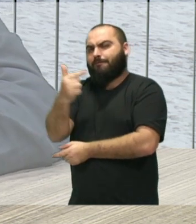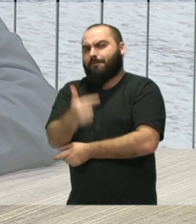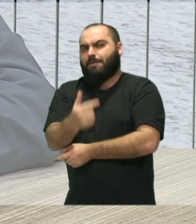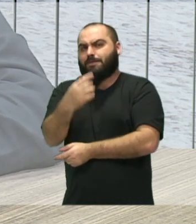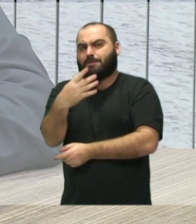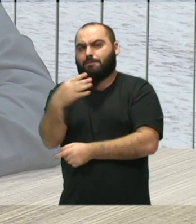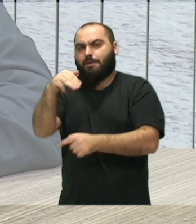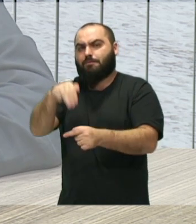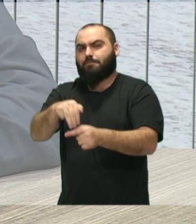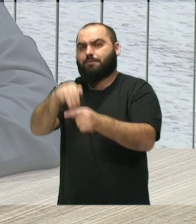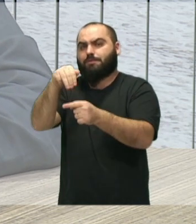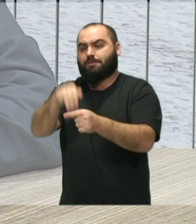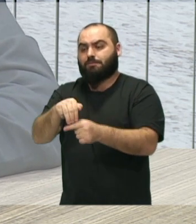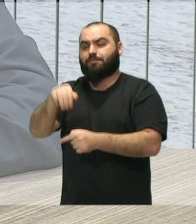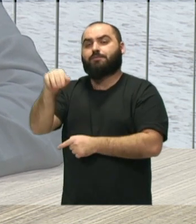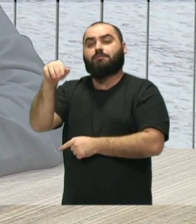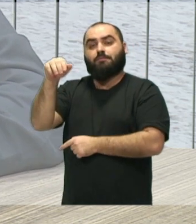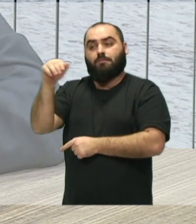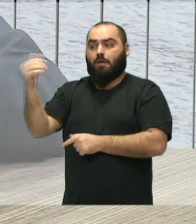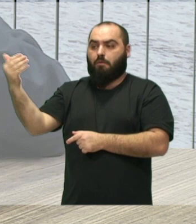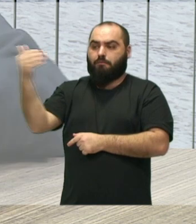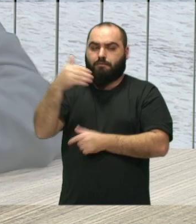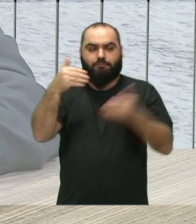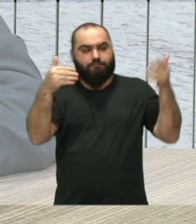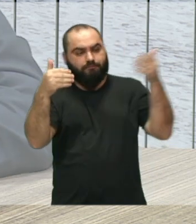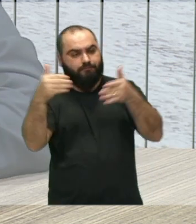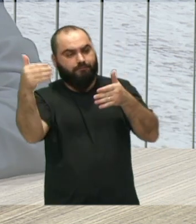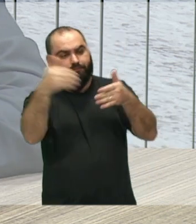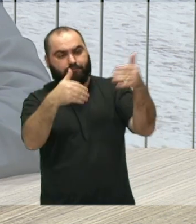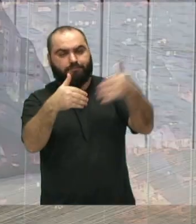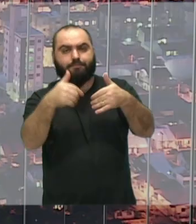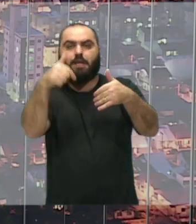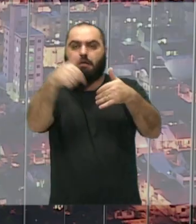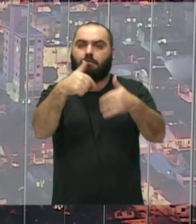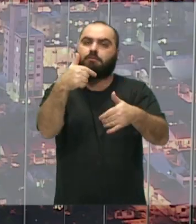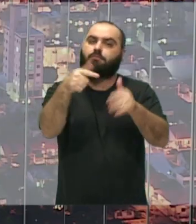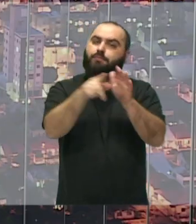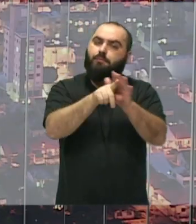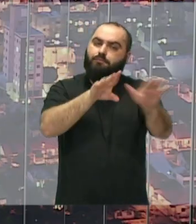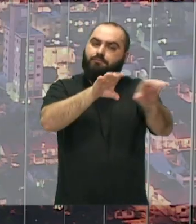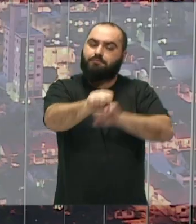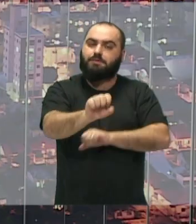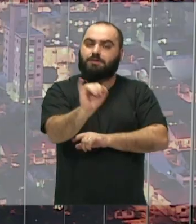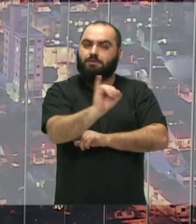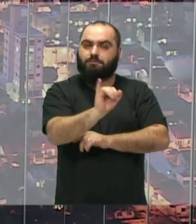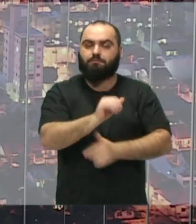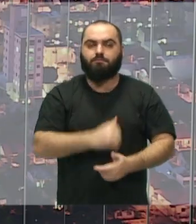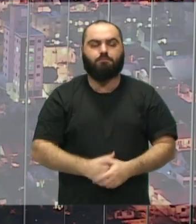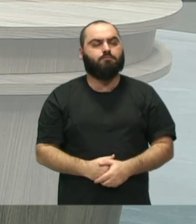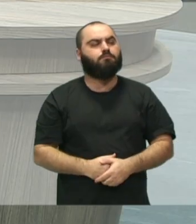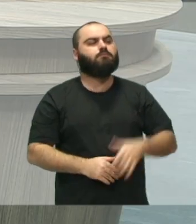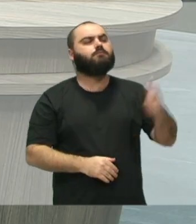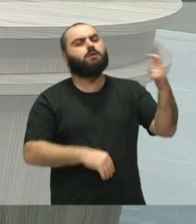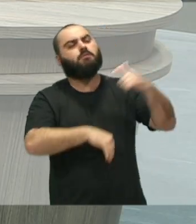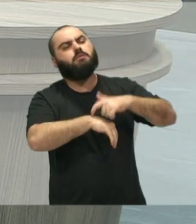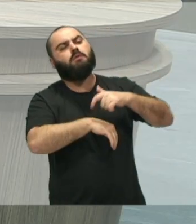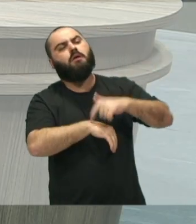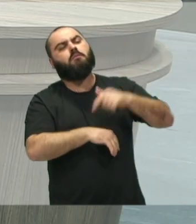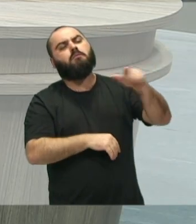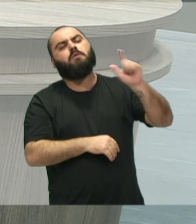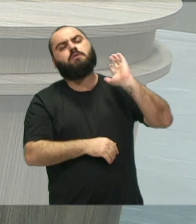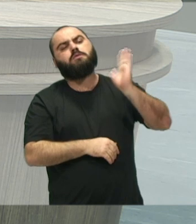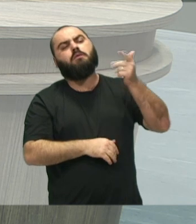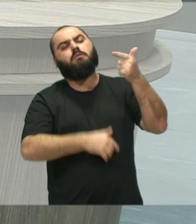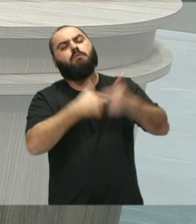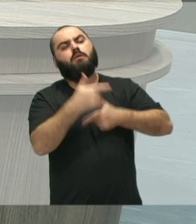da Anfri, da região do Alto Vale, até a grande Florianópolis. E Liseira, há quanto tempo você está orbitando em torno do setor